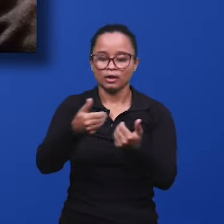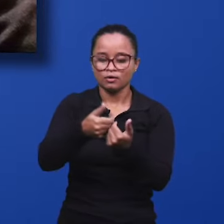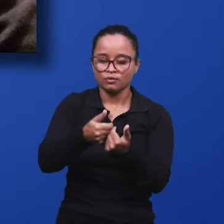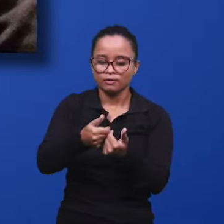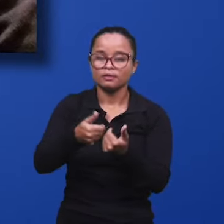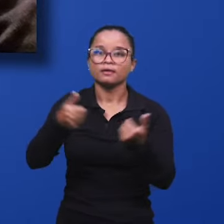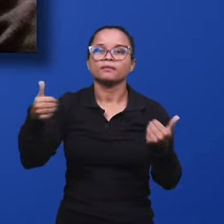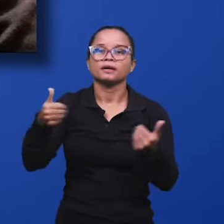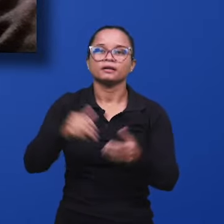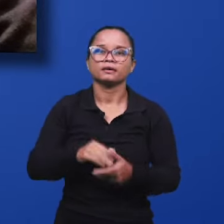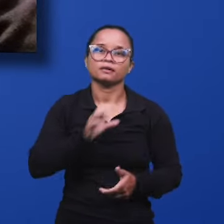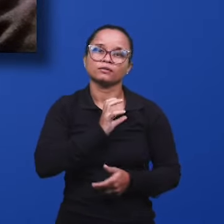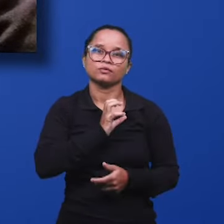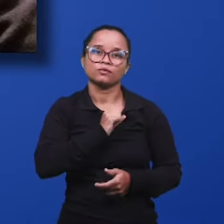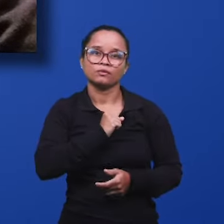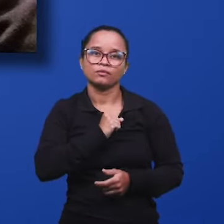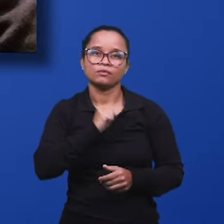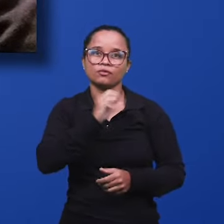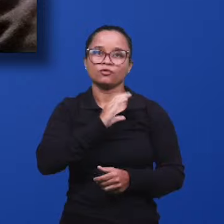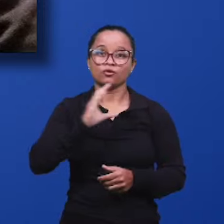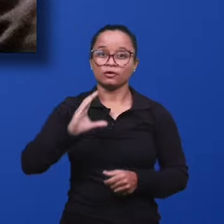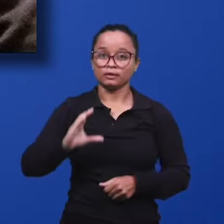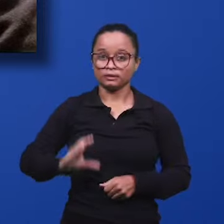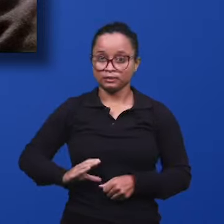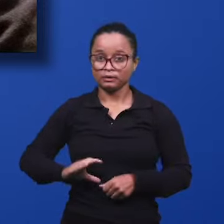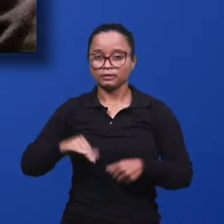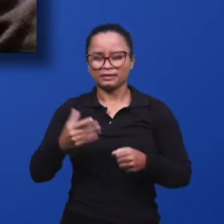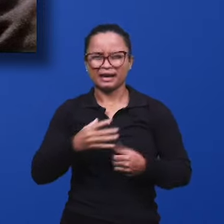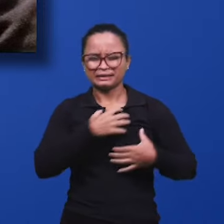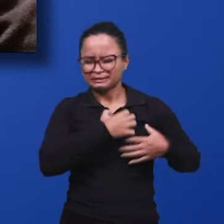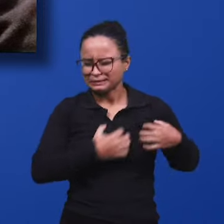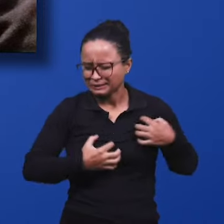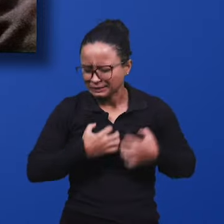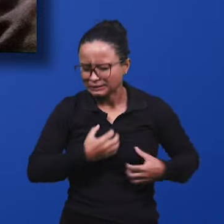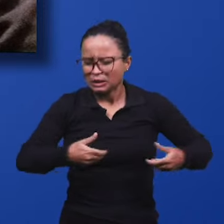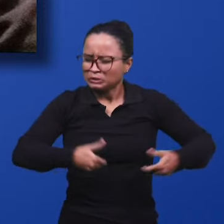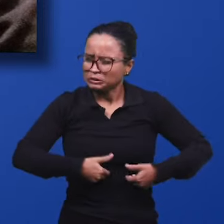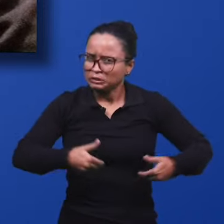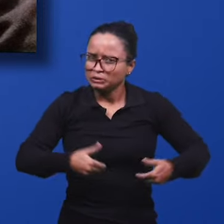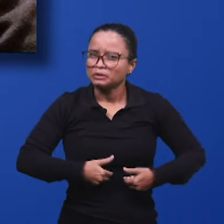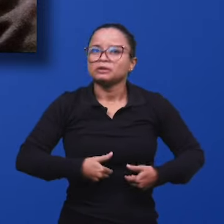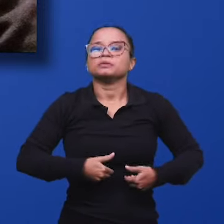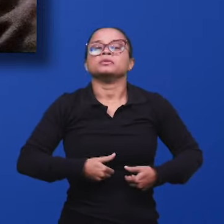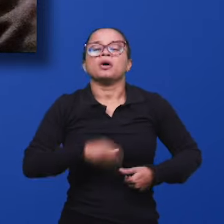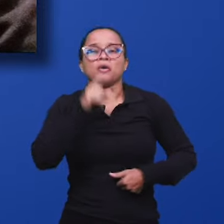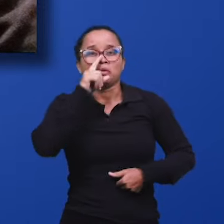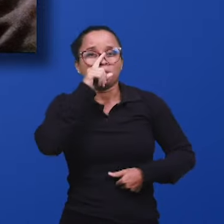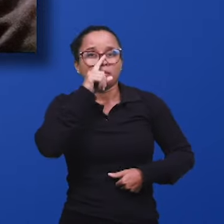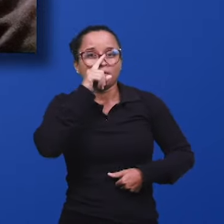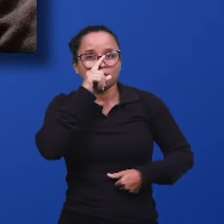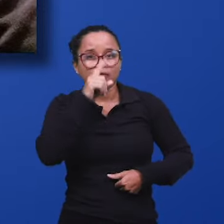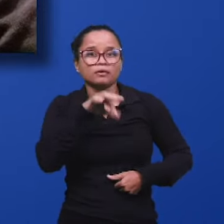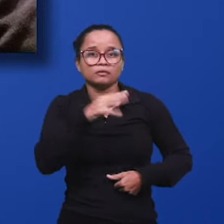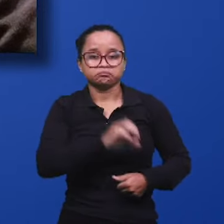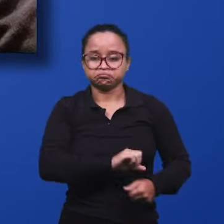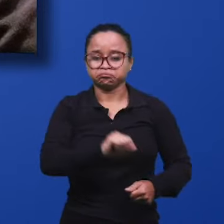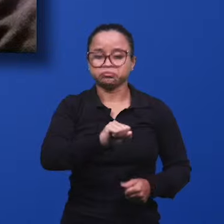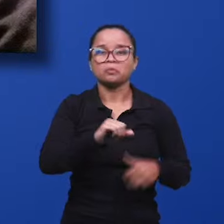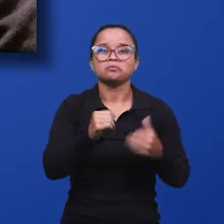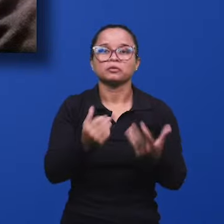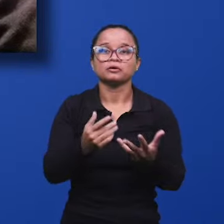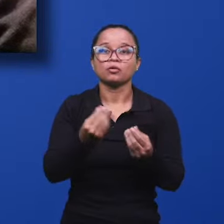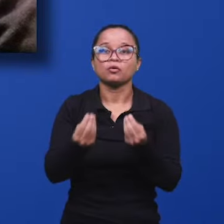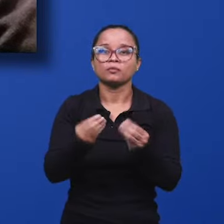de Cristo? A tribulação, ou a angústia, ou a perseguição, ou a fome, ou a nudez, ou o perigo, ou a espada?